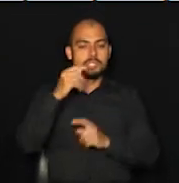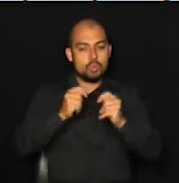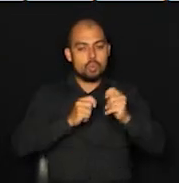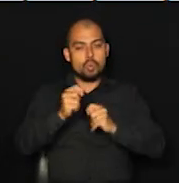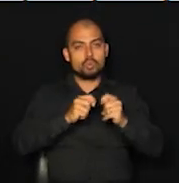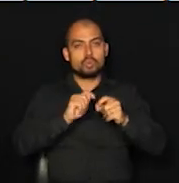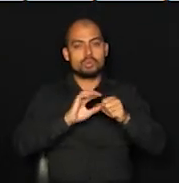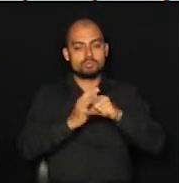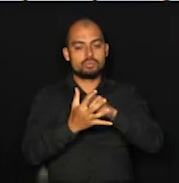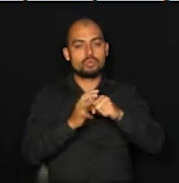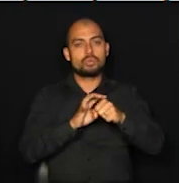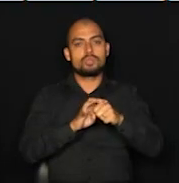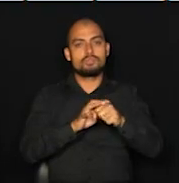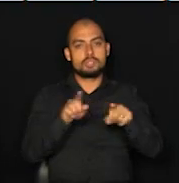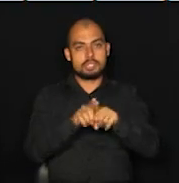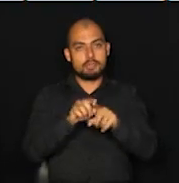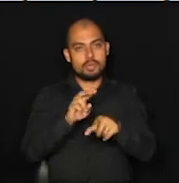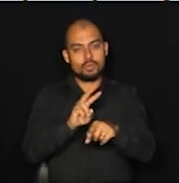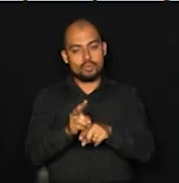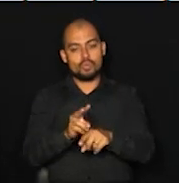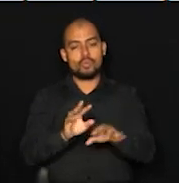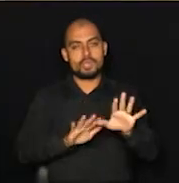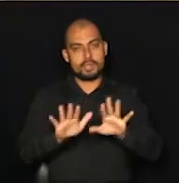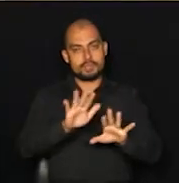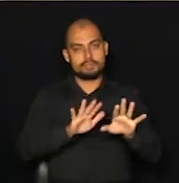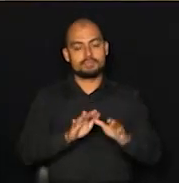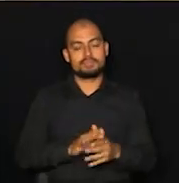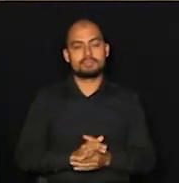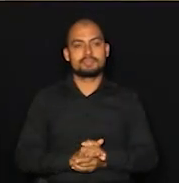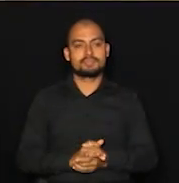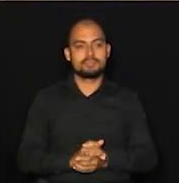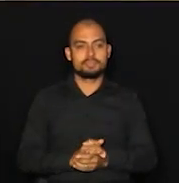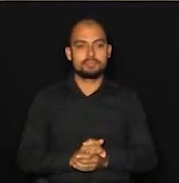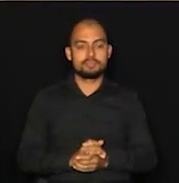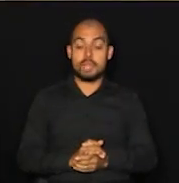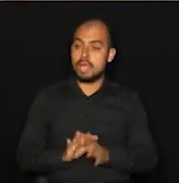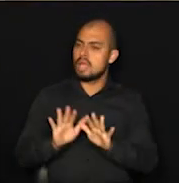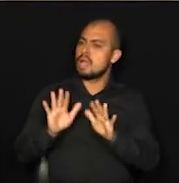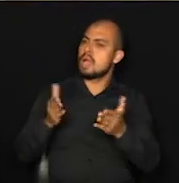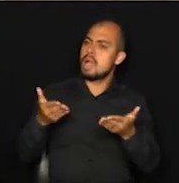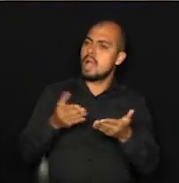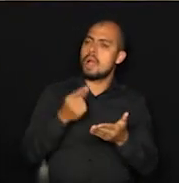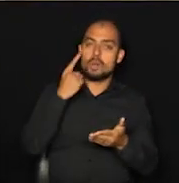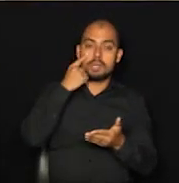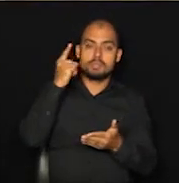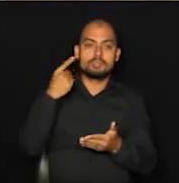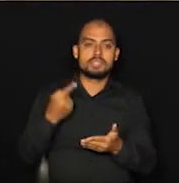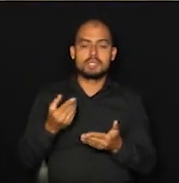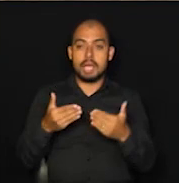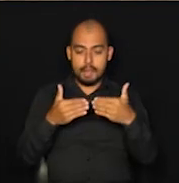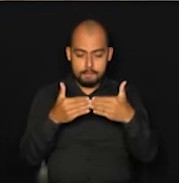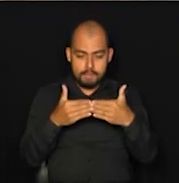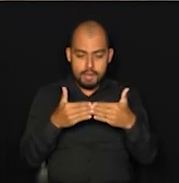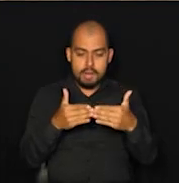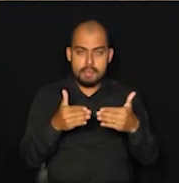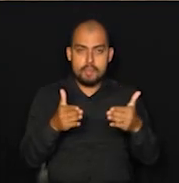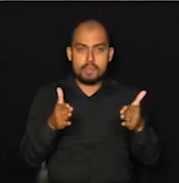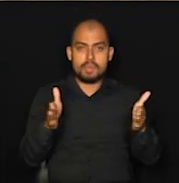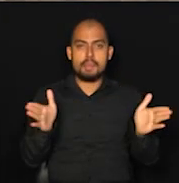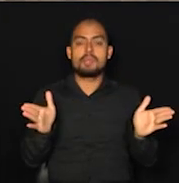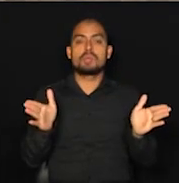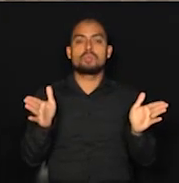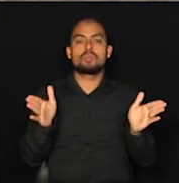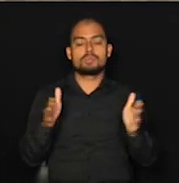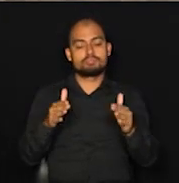cuidado dos pacientes com doenças respiratórias na cidade. Agora, Mina Abreu, sobre essa reabertura gradual das atividades,